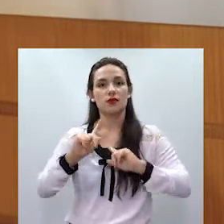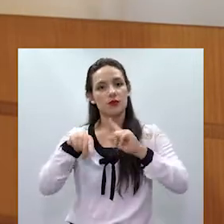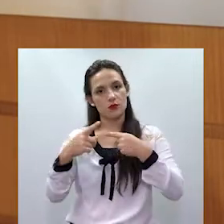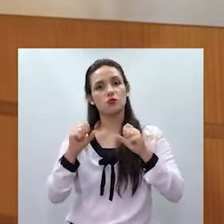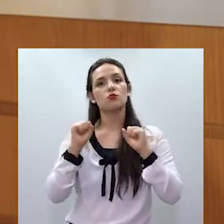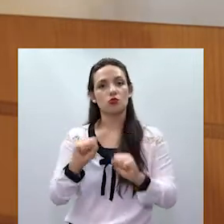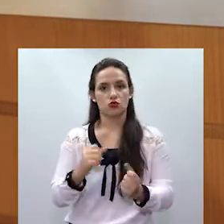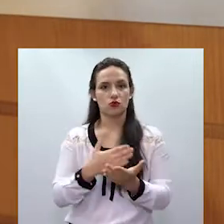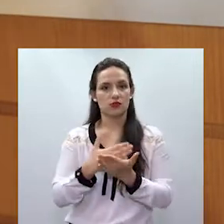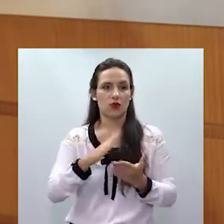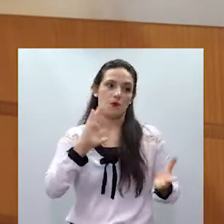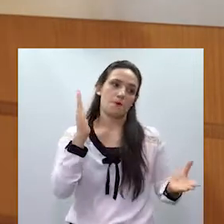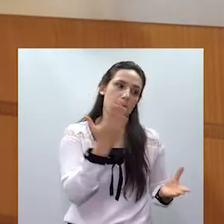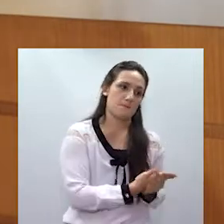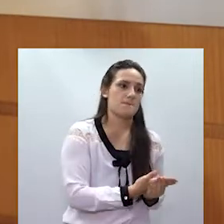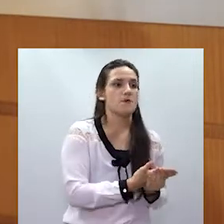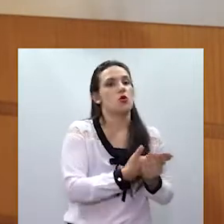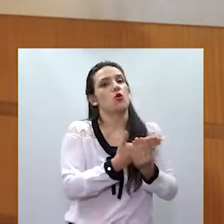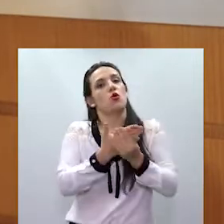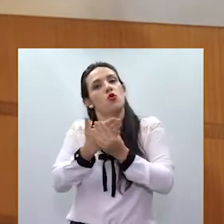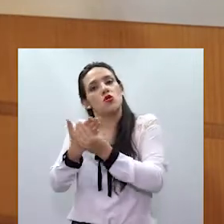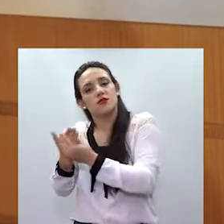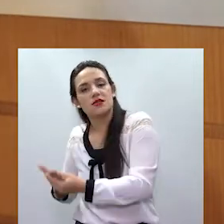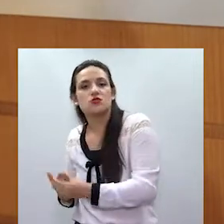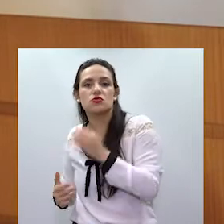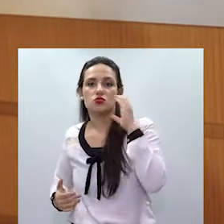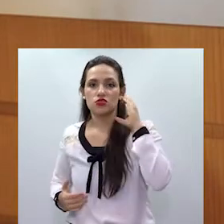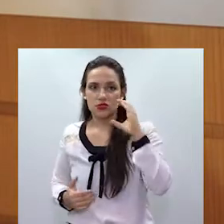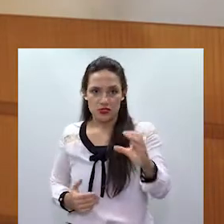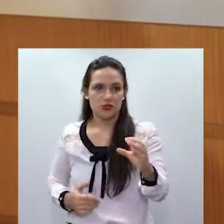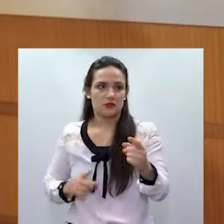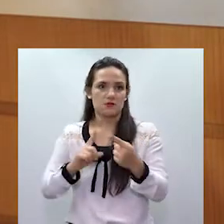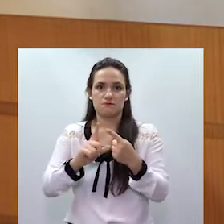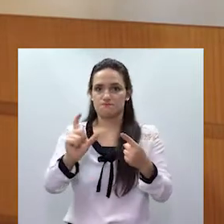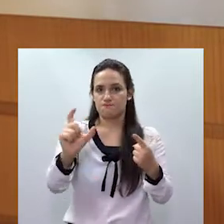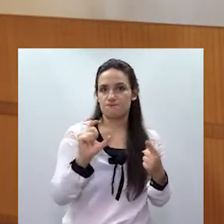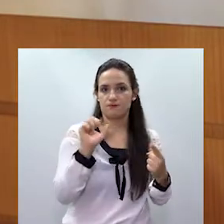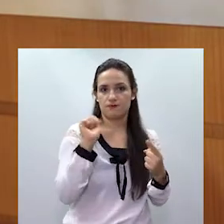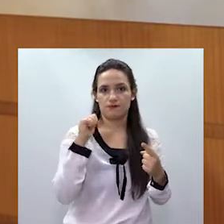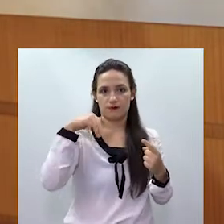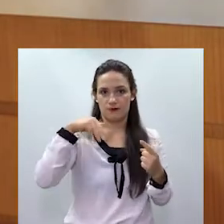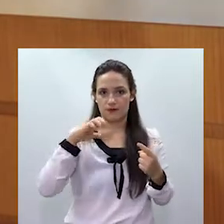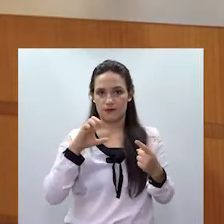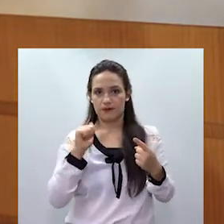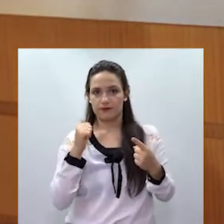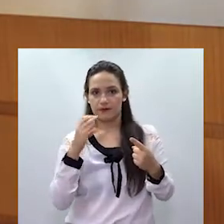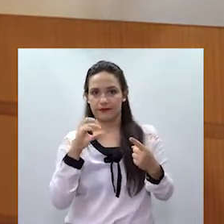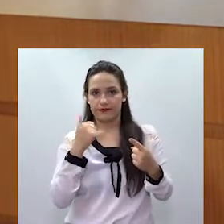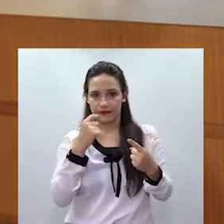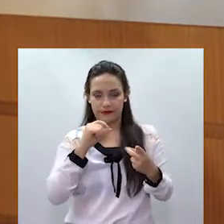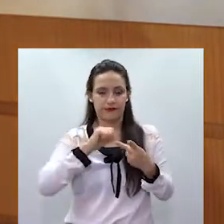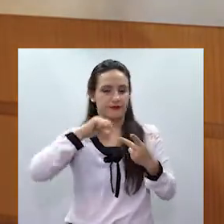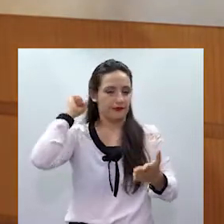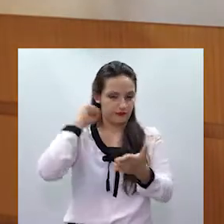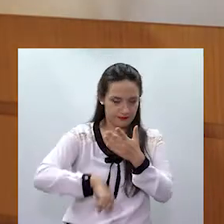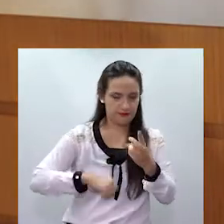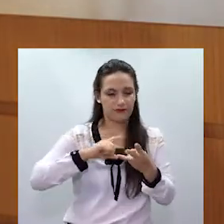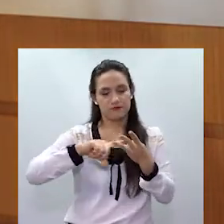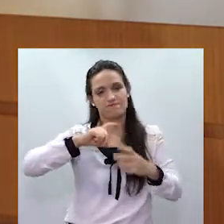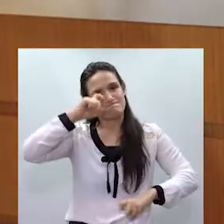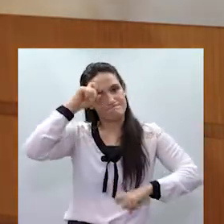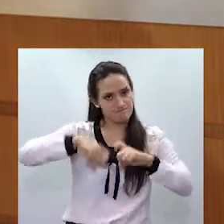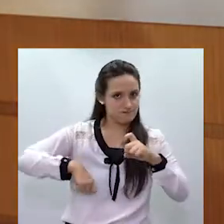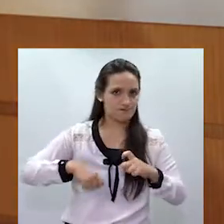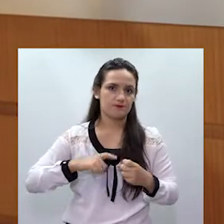iniciado um processo criminal. Está aí para tratar o crime. O crime de ameaça, ou o crime de lesão, ou o crime de